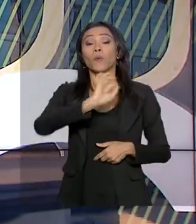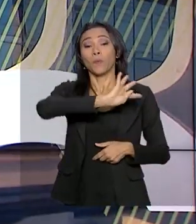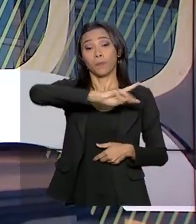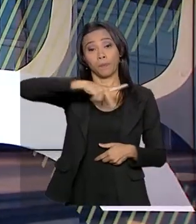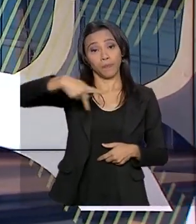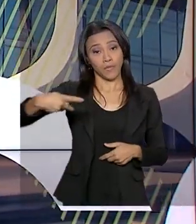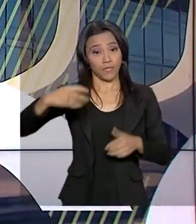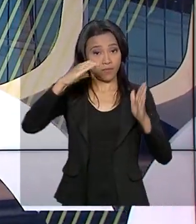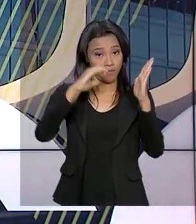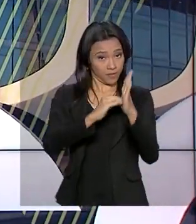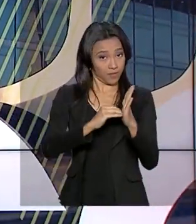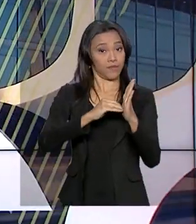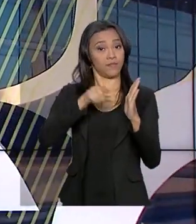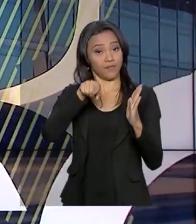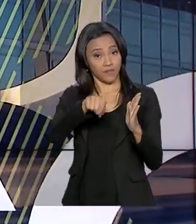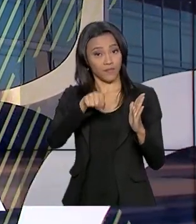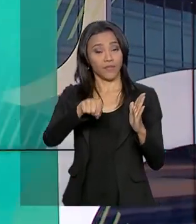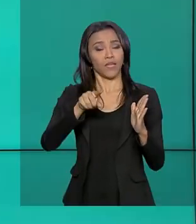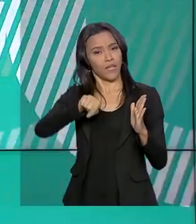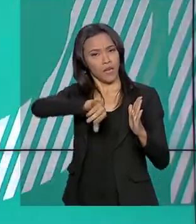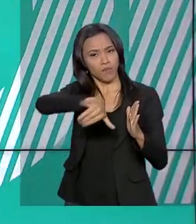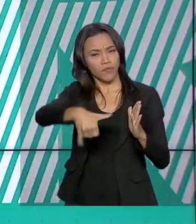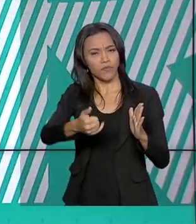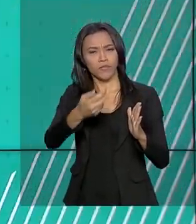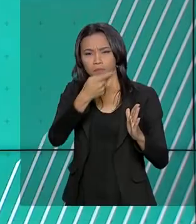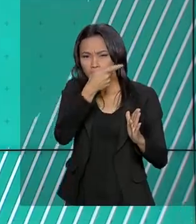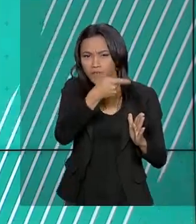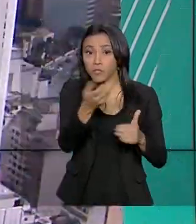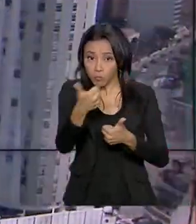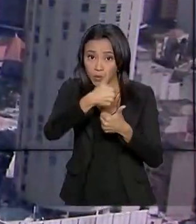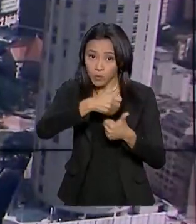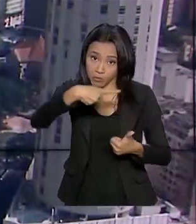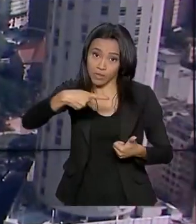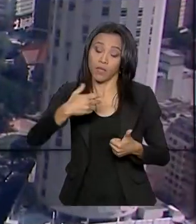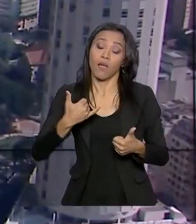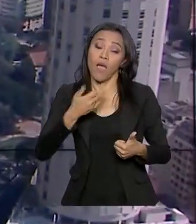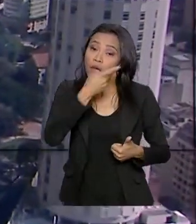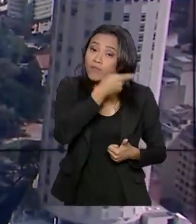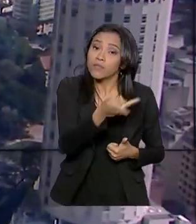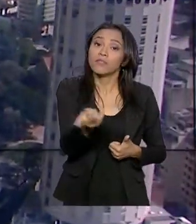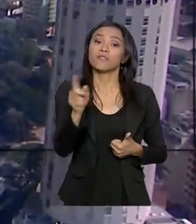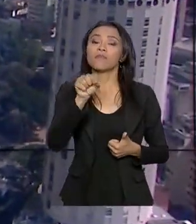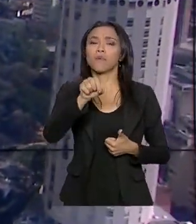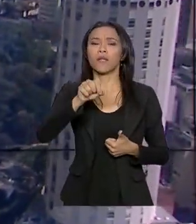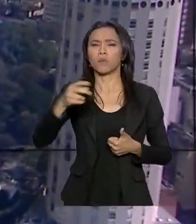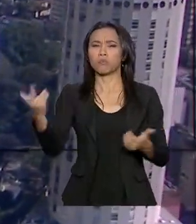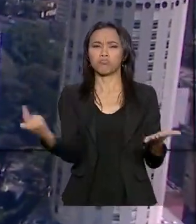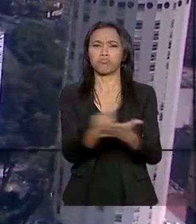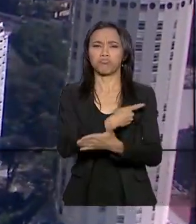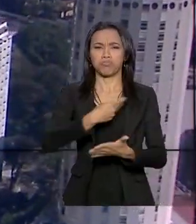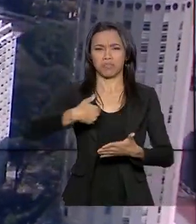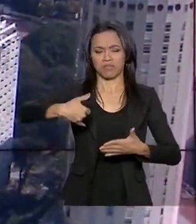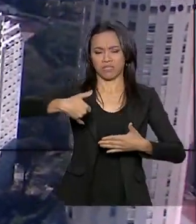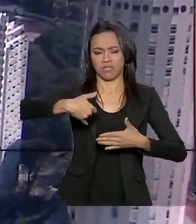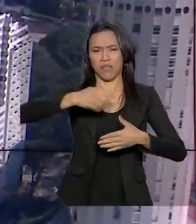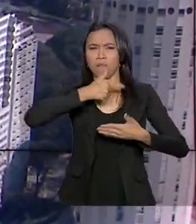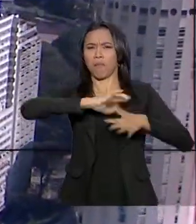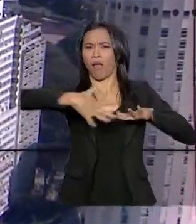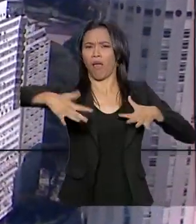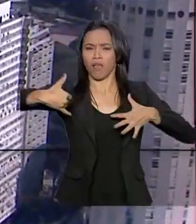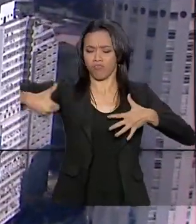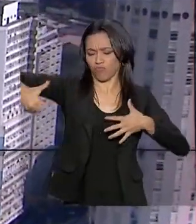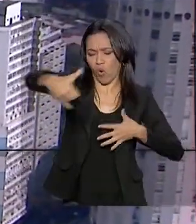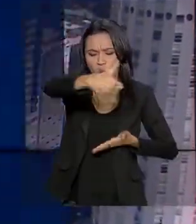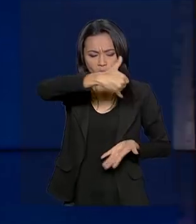do cargo, ele visita hoje praias de Alagoas e Sergipe atingidas pelo vazamento de óleo. O ministro do Meio Ambiente, Ricardo